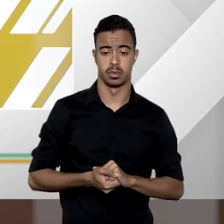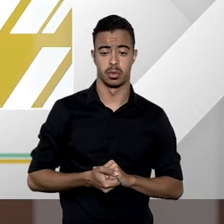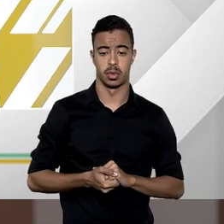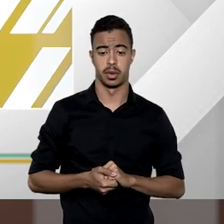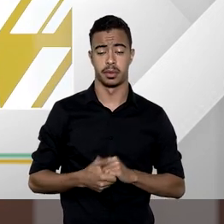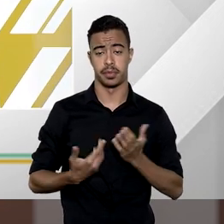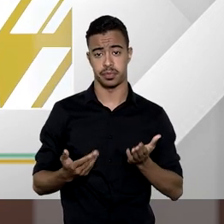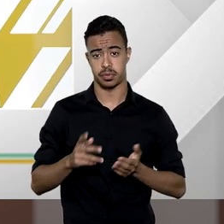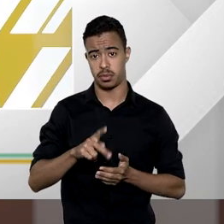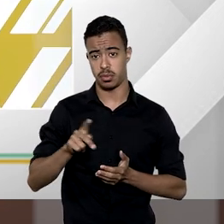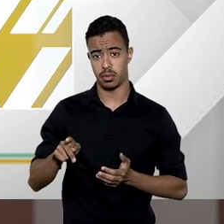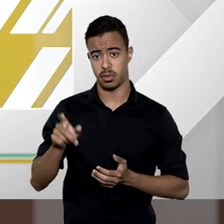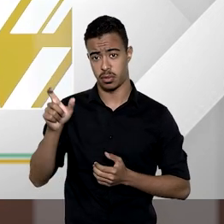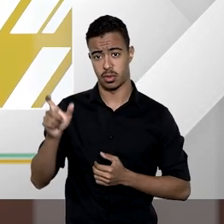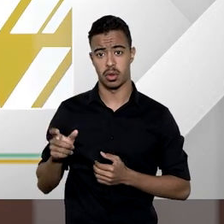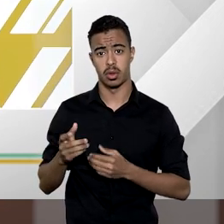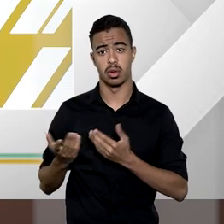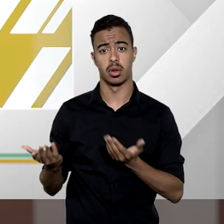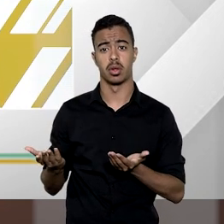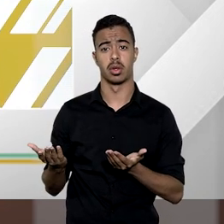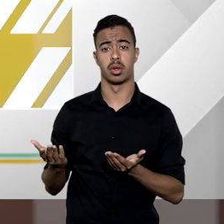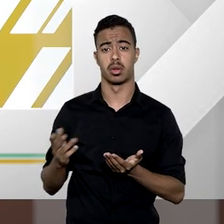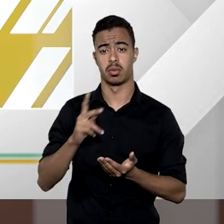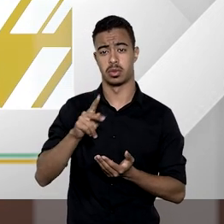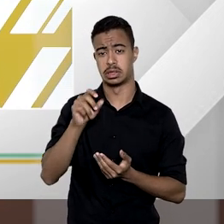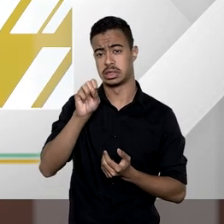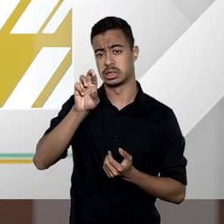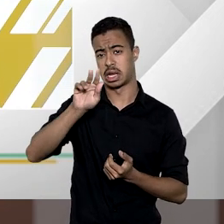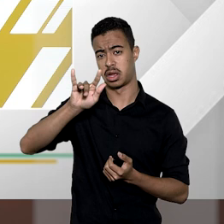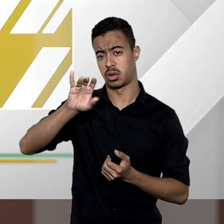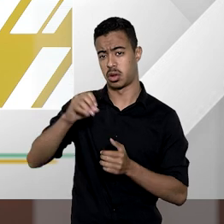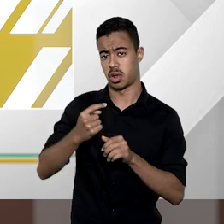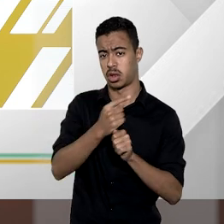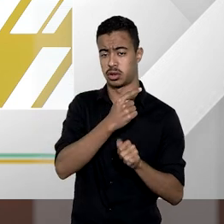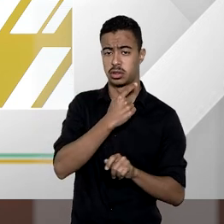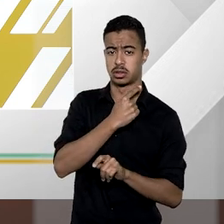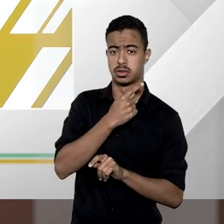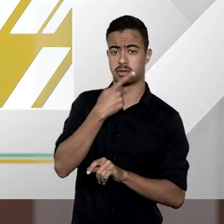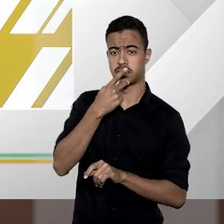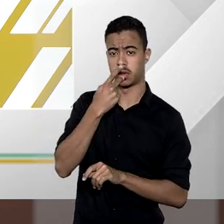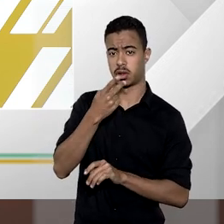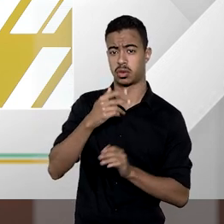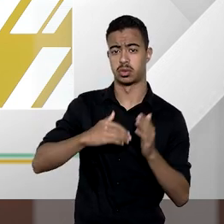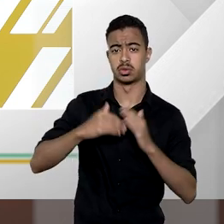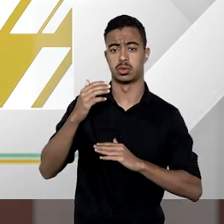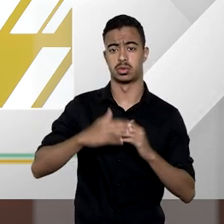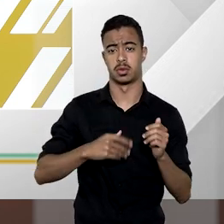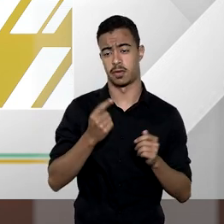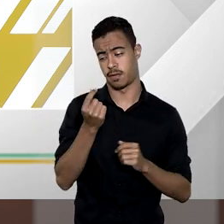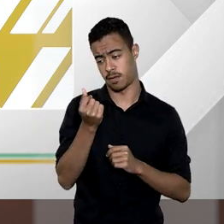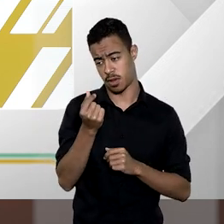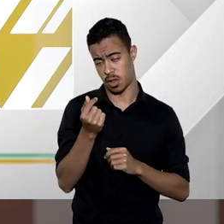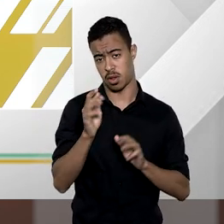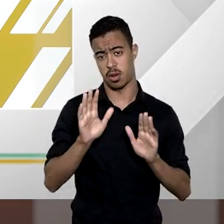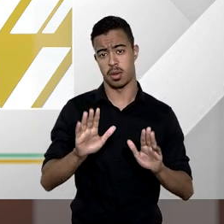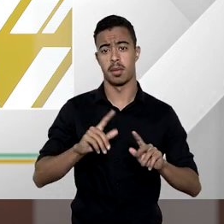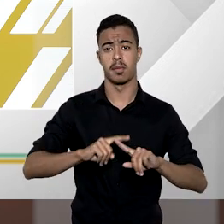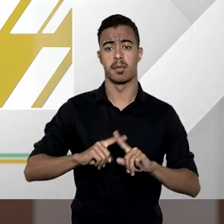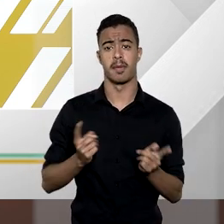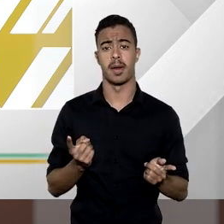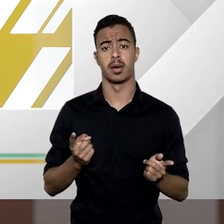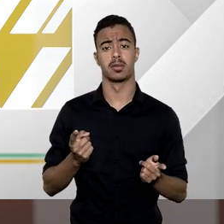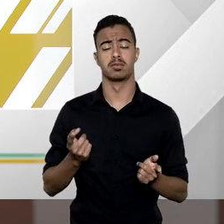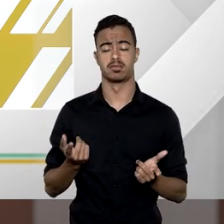e professor Egon o professor Sérgio mencionou sobre valores anteriormente